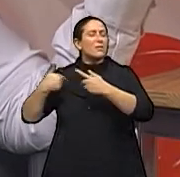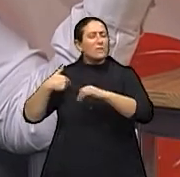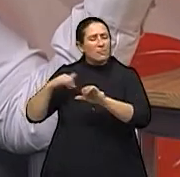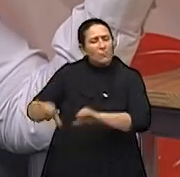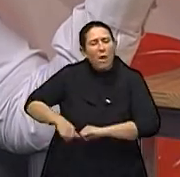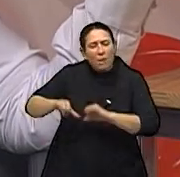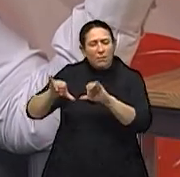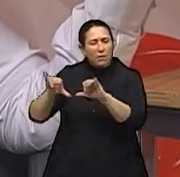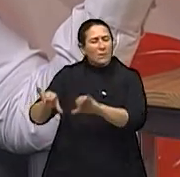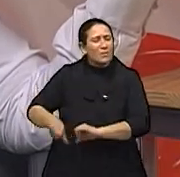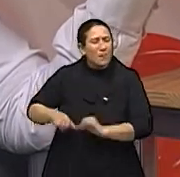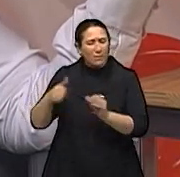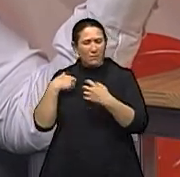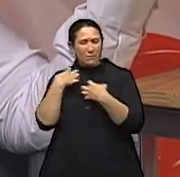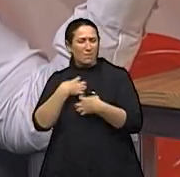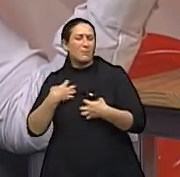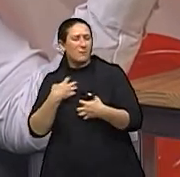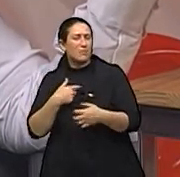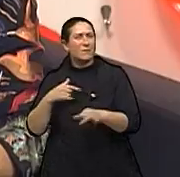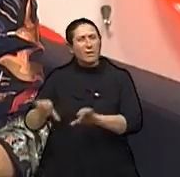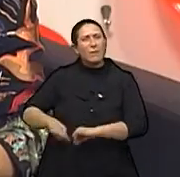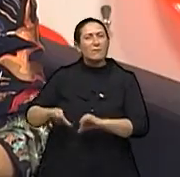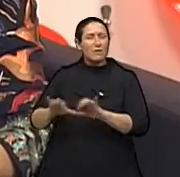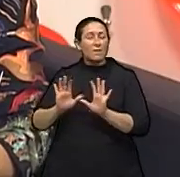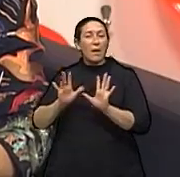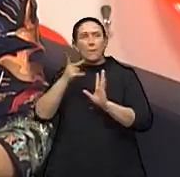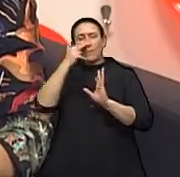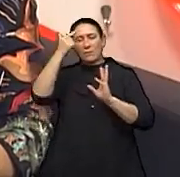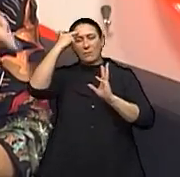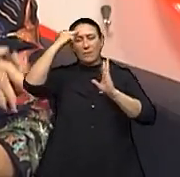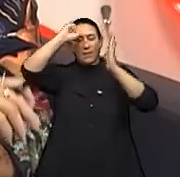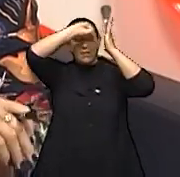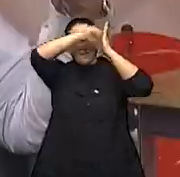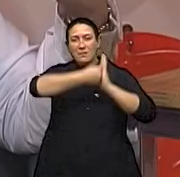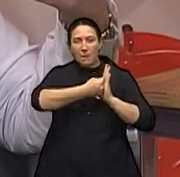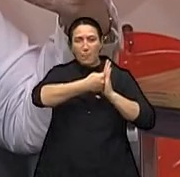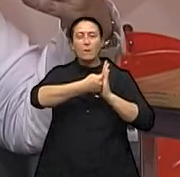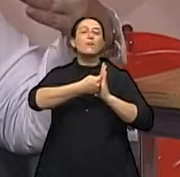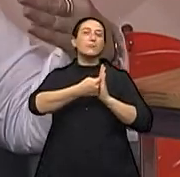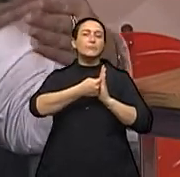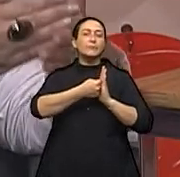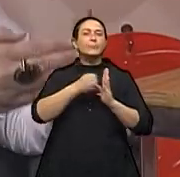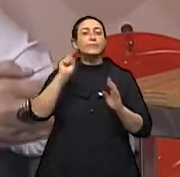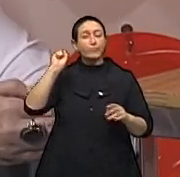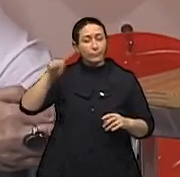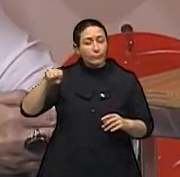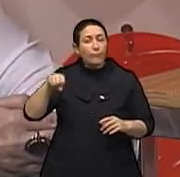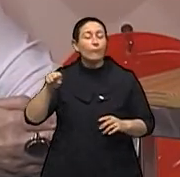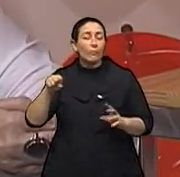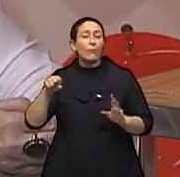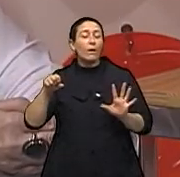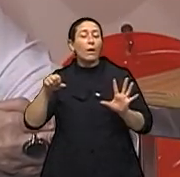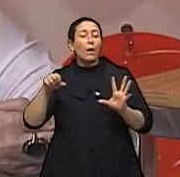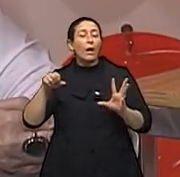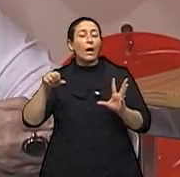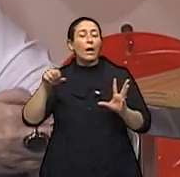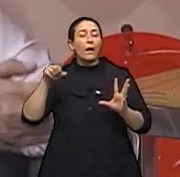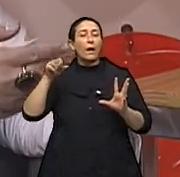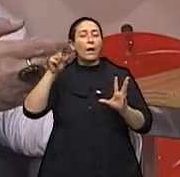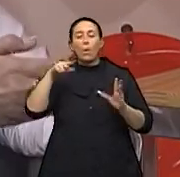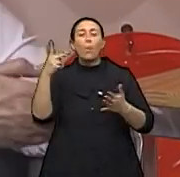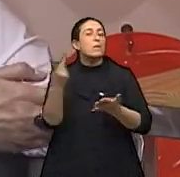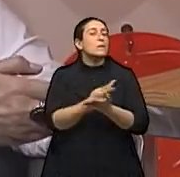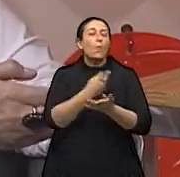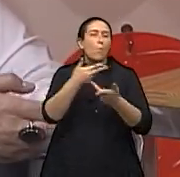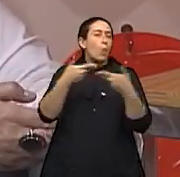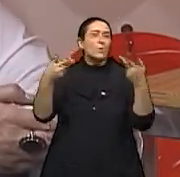estivesse naquela sintonia. Então, é trabalhado o desligamento dessa situação. Exatamente. Então, houve uma situação traumática naquela vida, ela